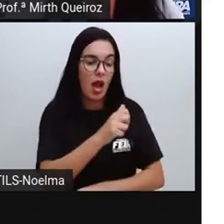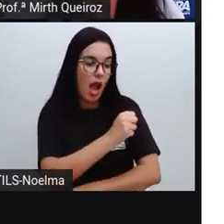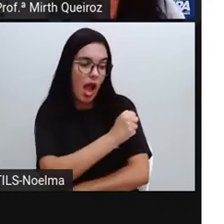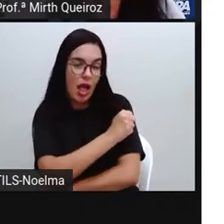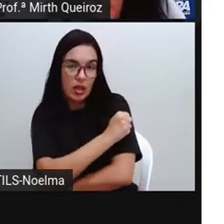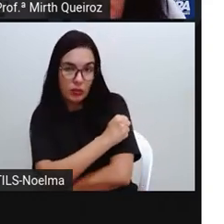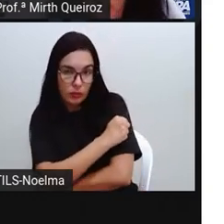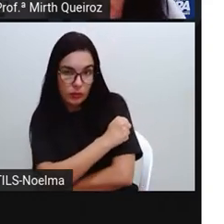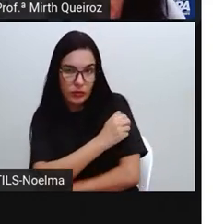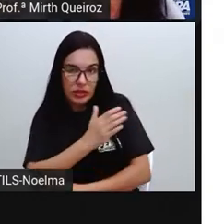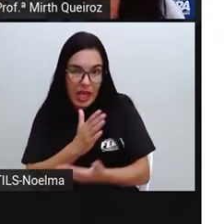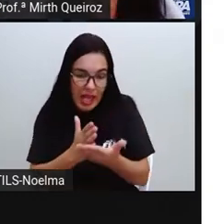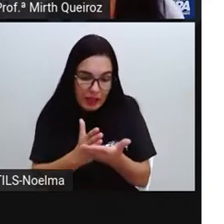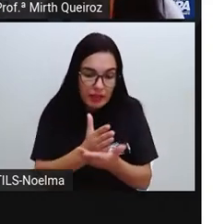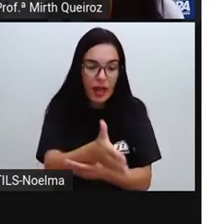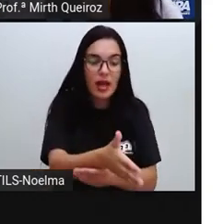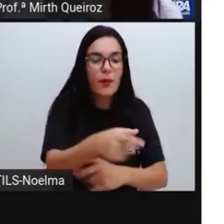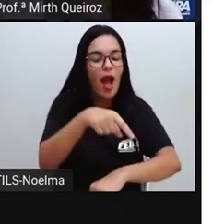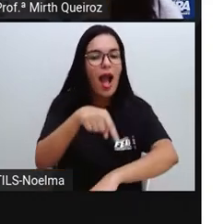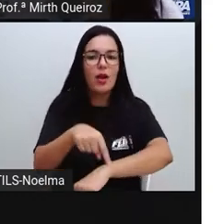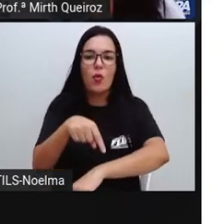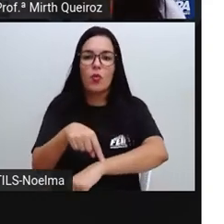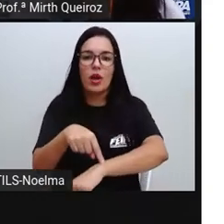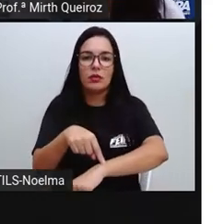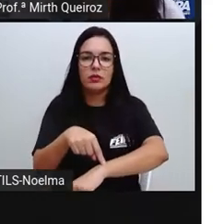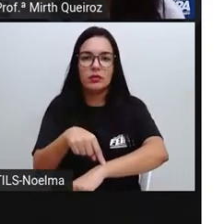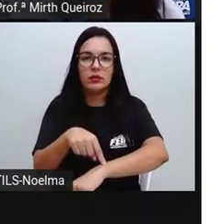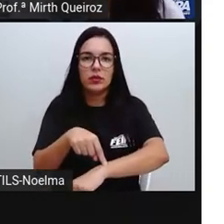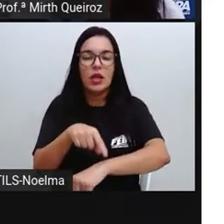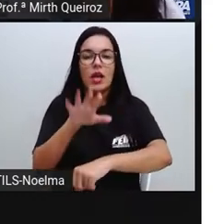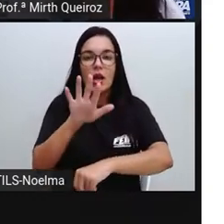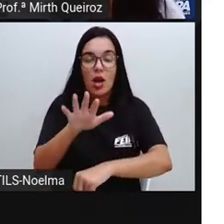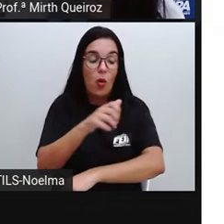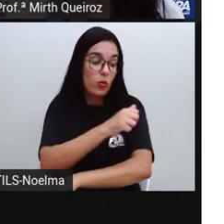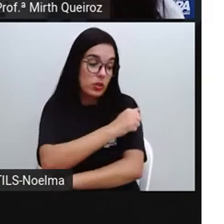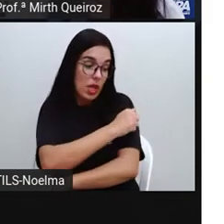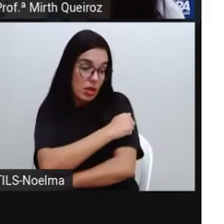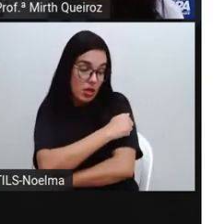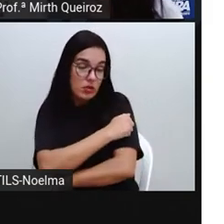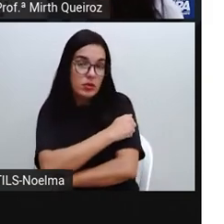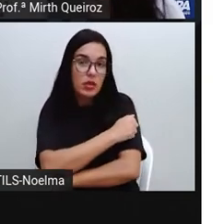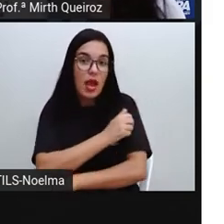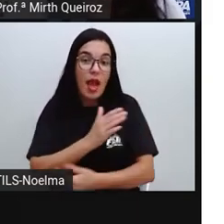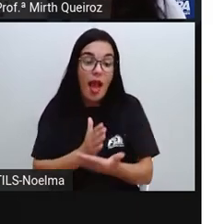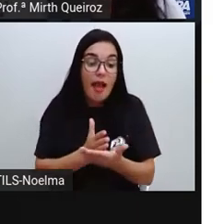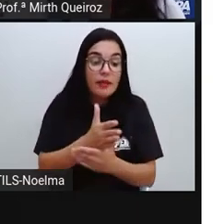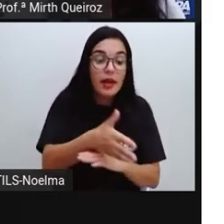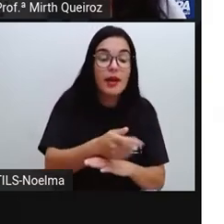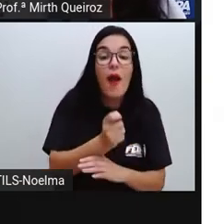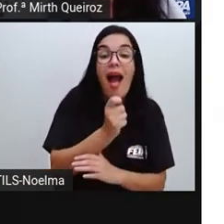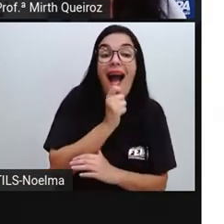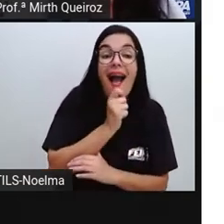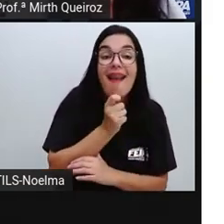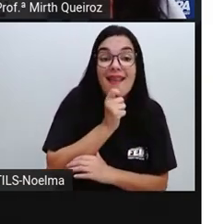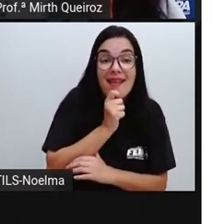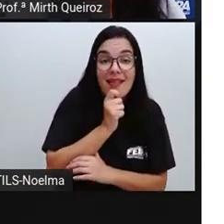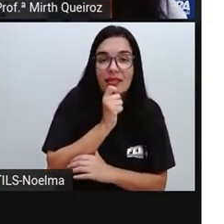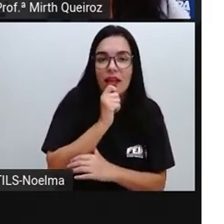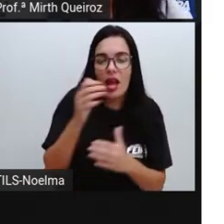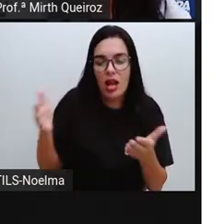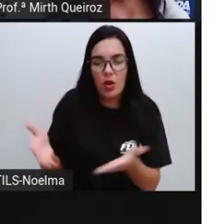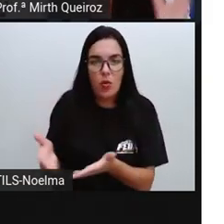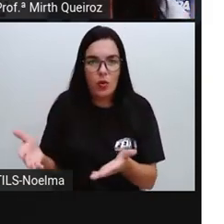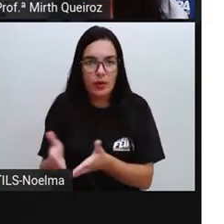Os alunos entrarão agora. Qual a diferença aí desse entraram e entrarão? Entraram é